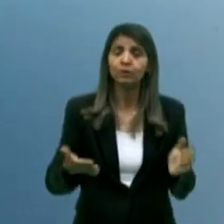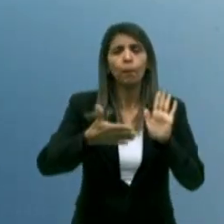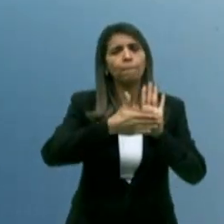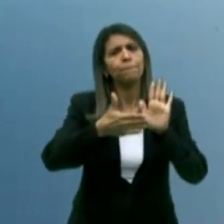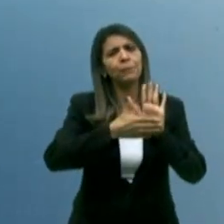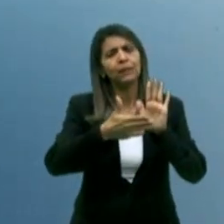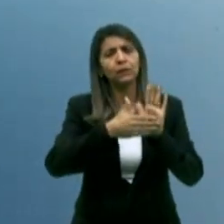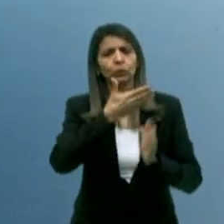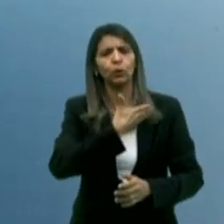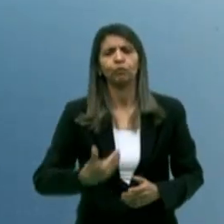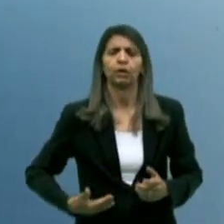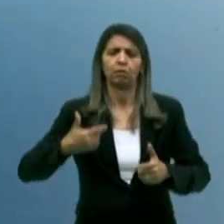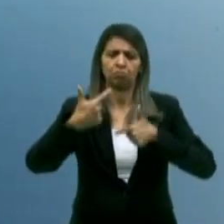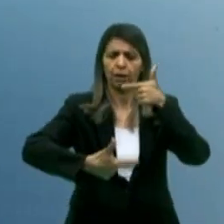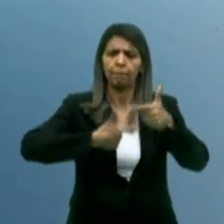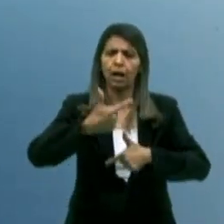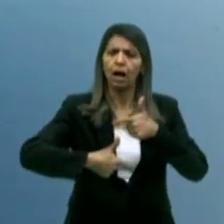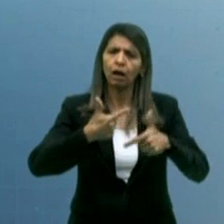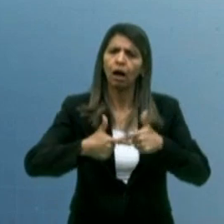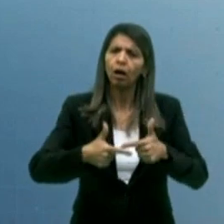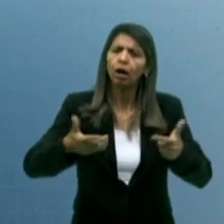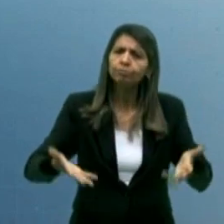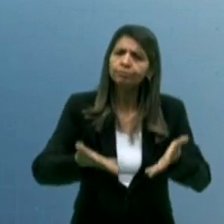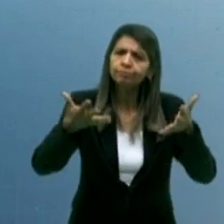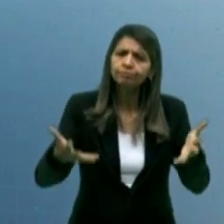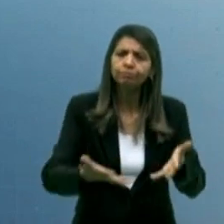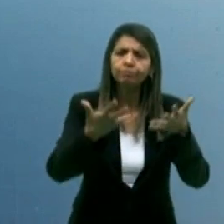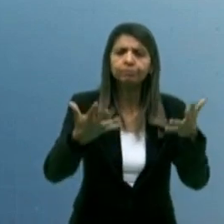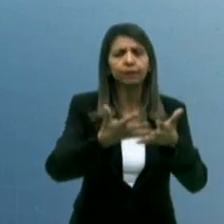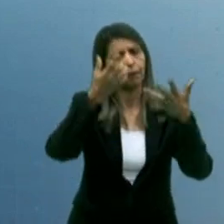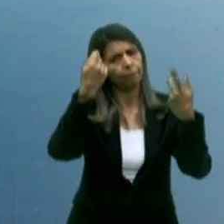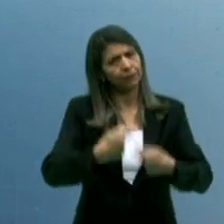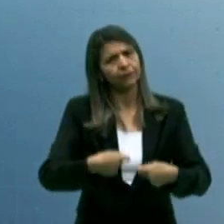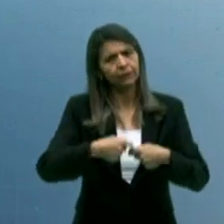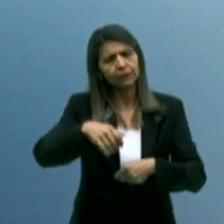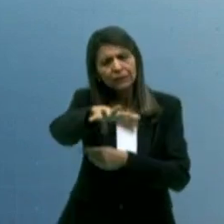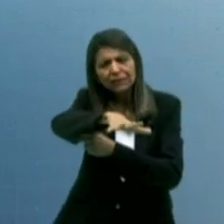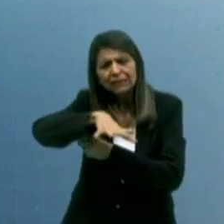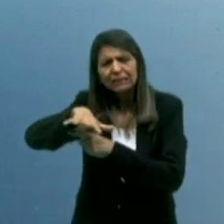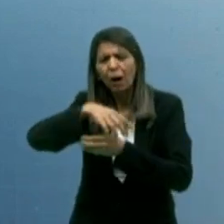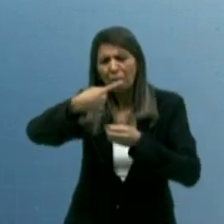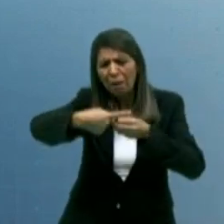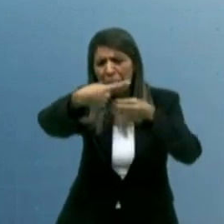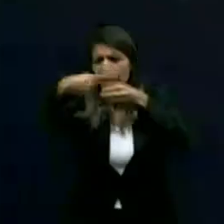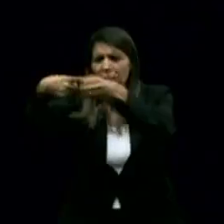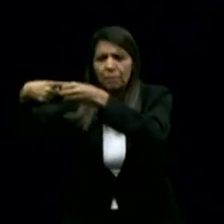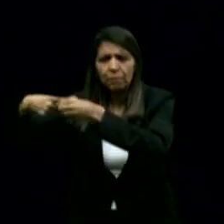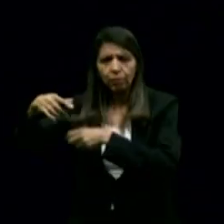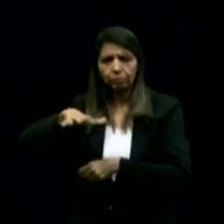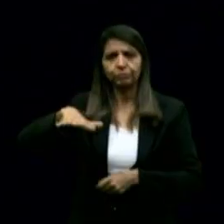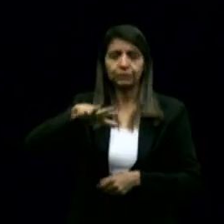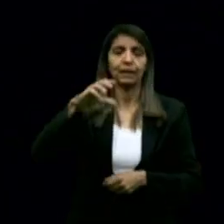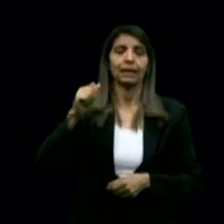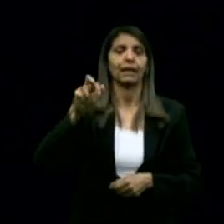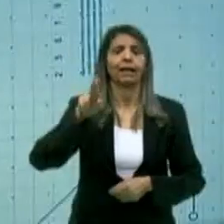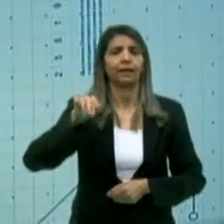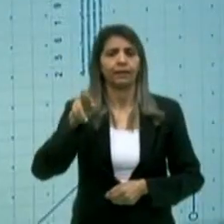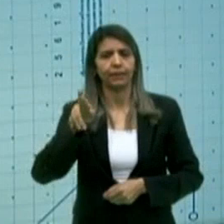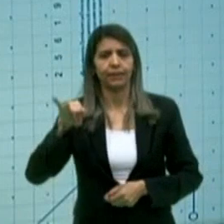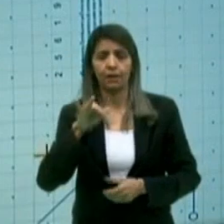favorecer essa classe que fica, principalmente na região do Cariri, que sofre mais com a falta de água?